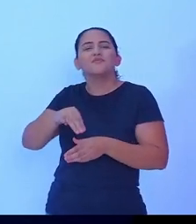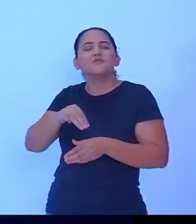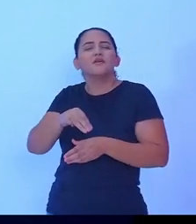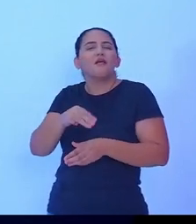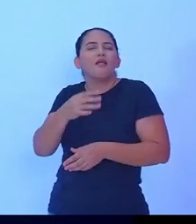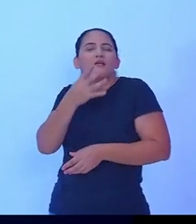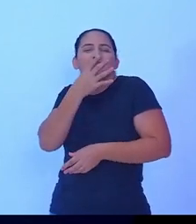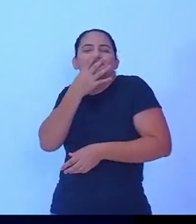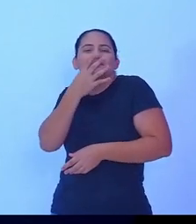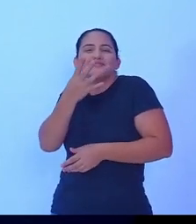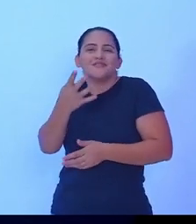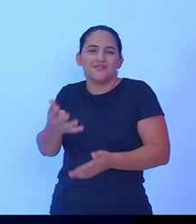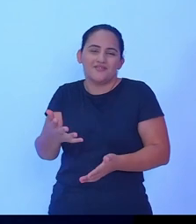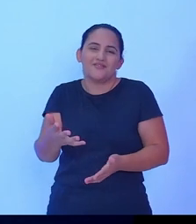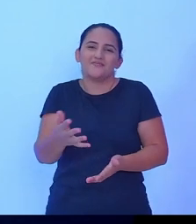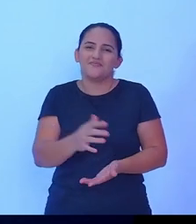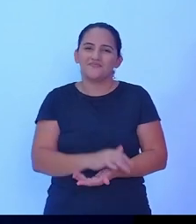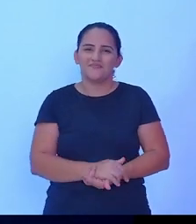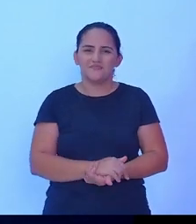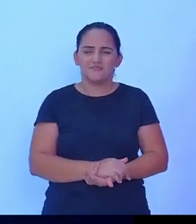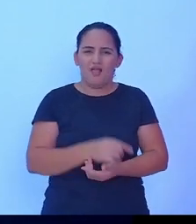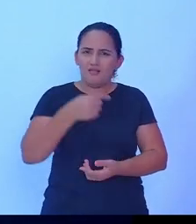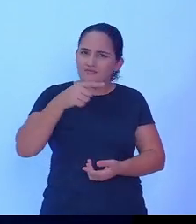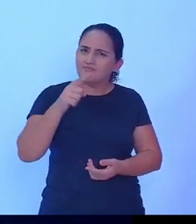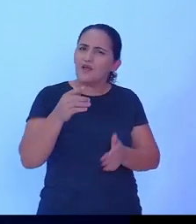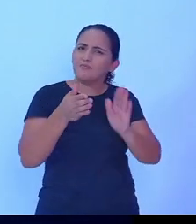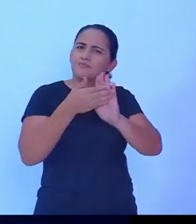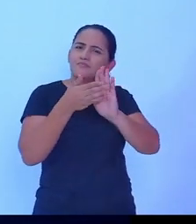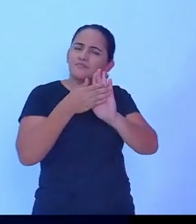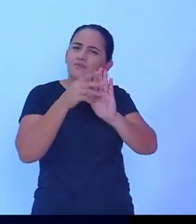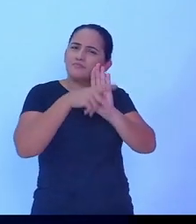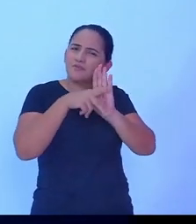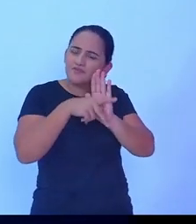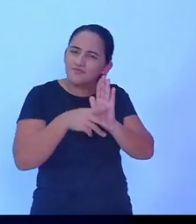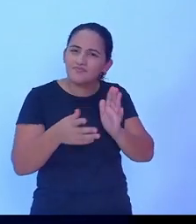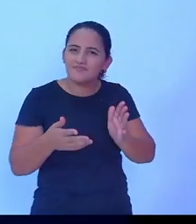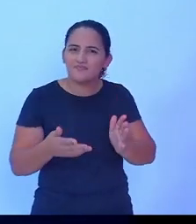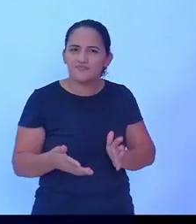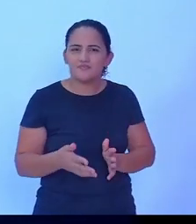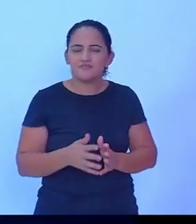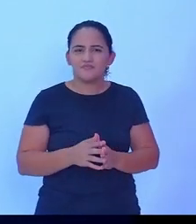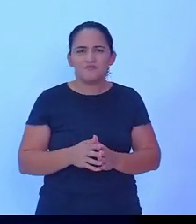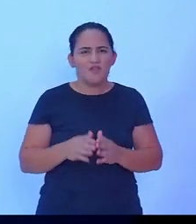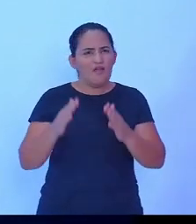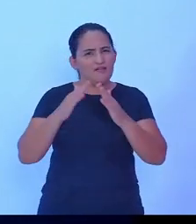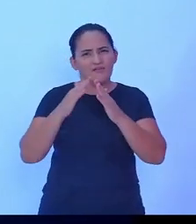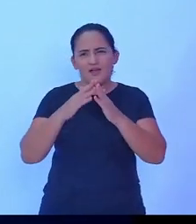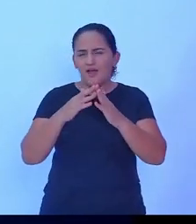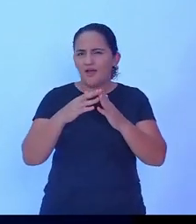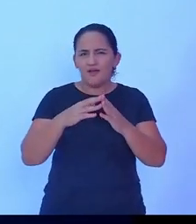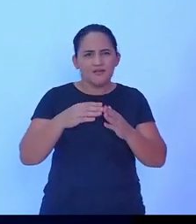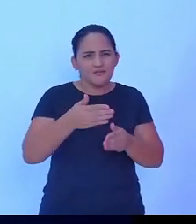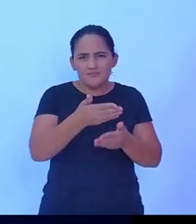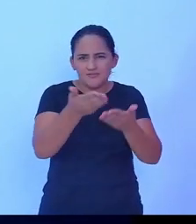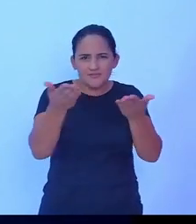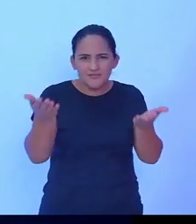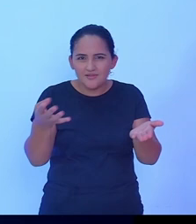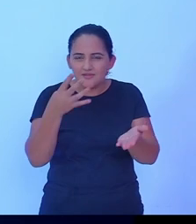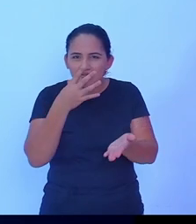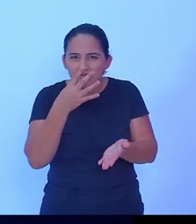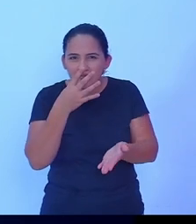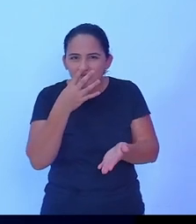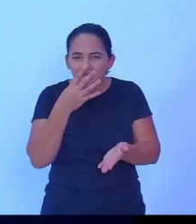propostas é o momento da gente levar nas casas de vocês onde estejam nossas propostas